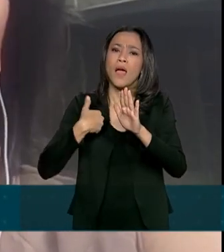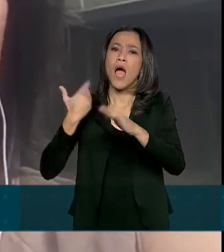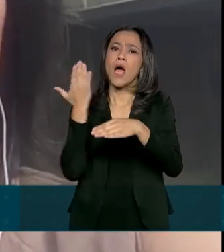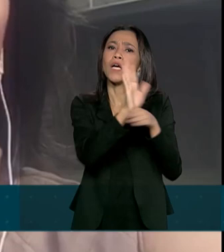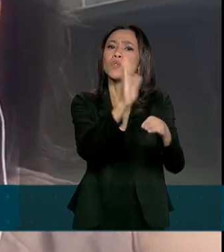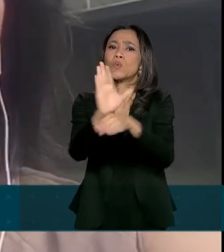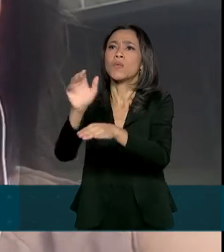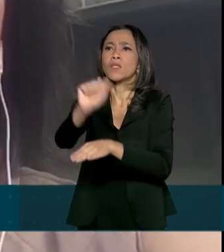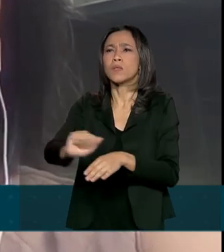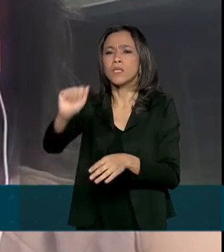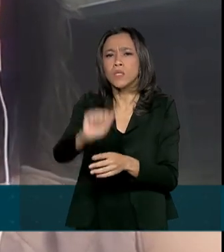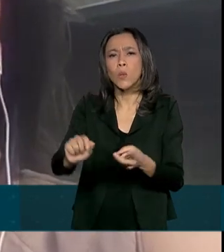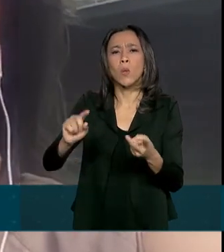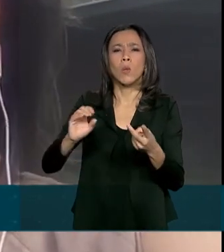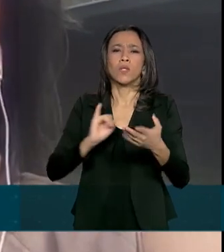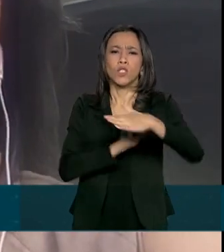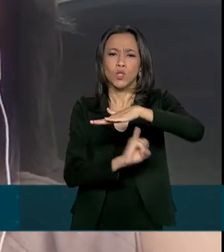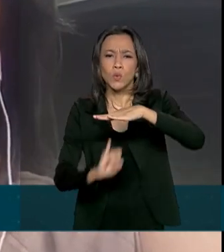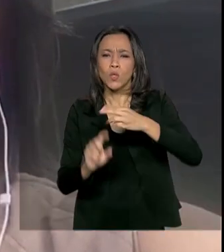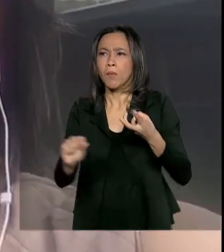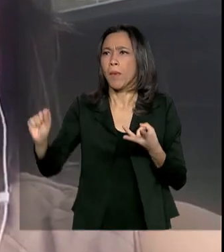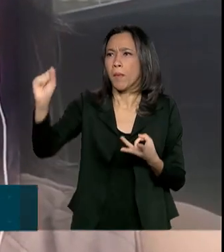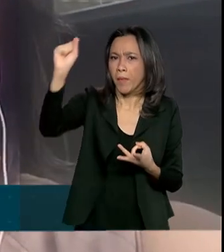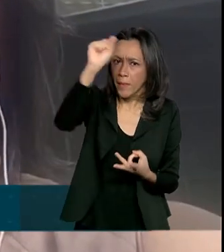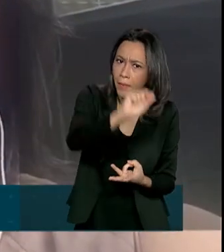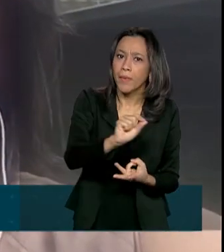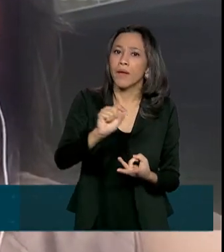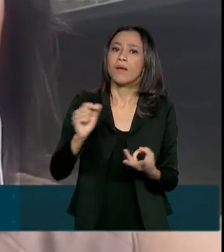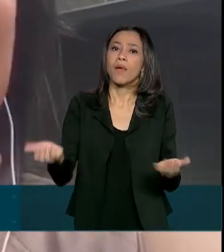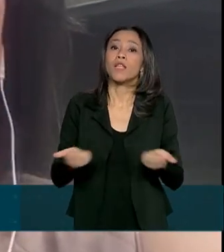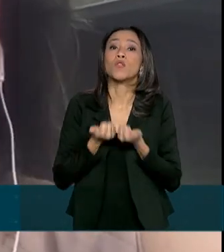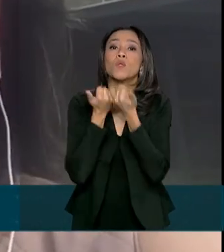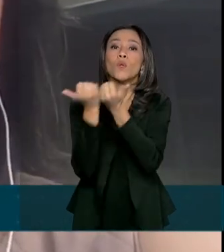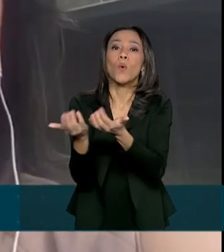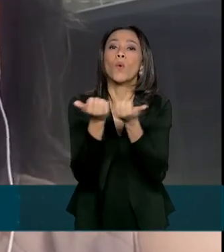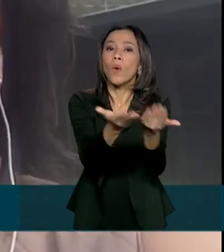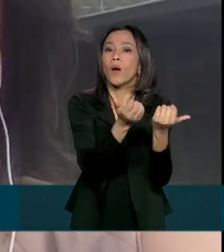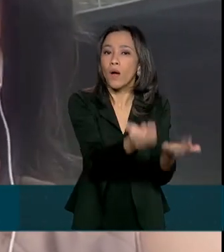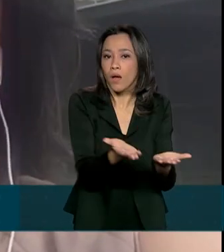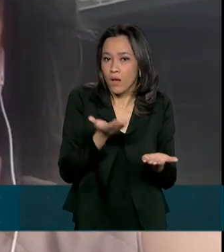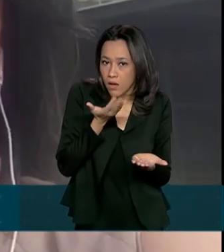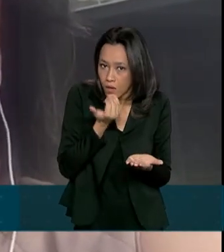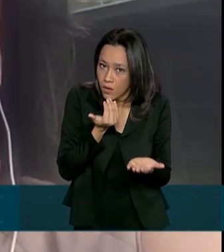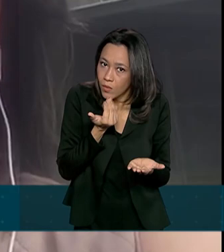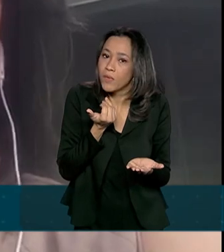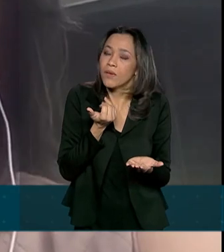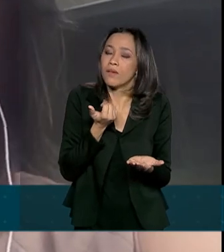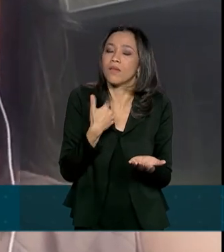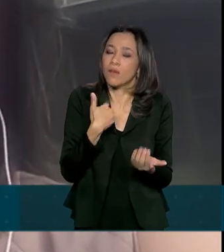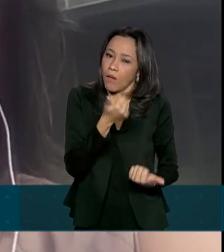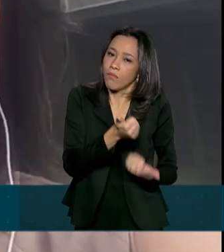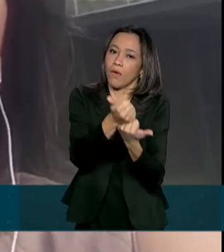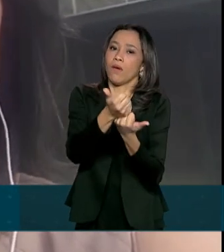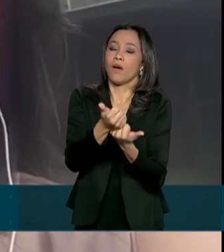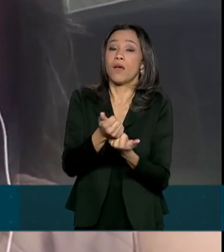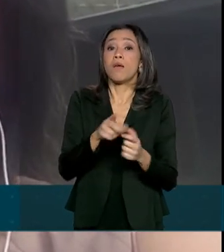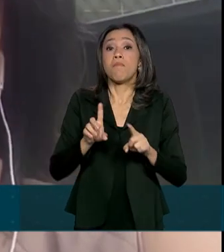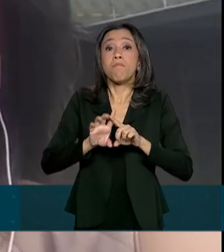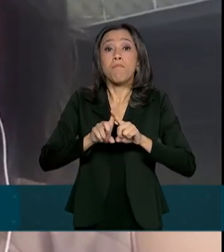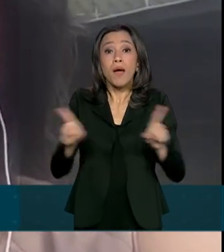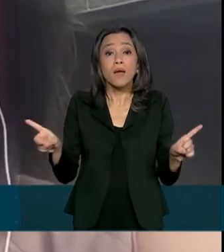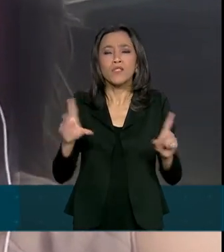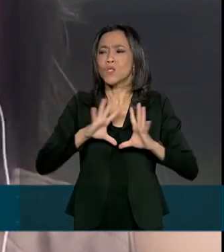entidades, através do público ligado diretamente aos nossos serviços, mas toda a